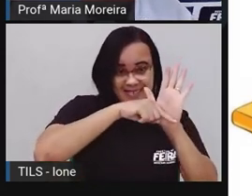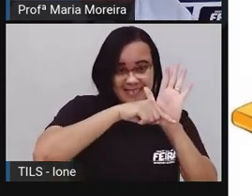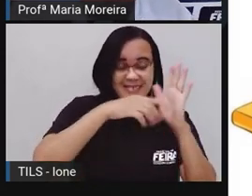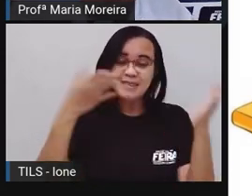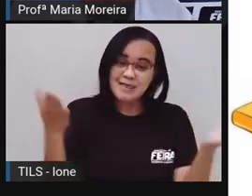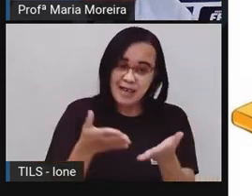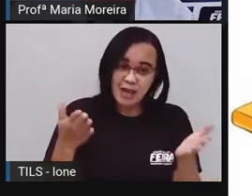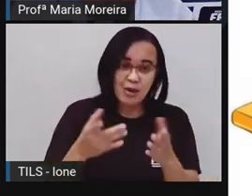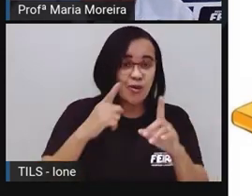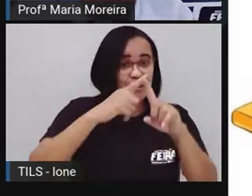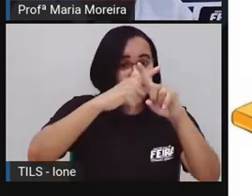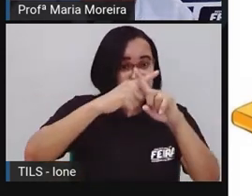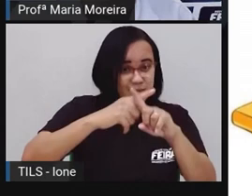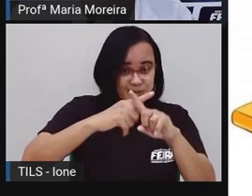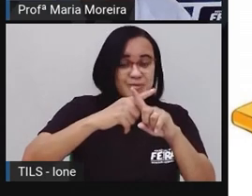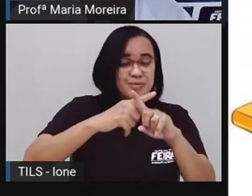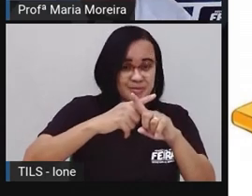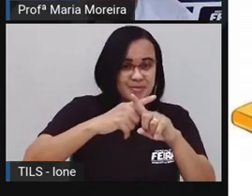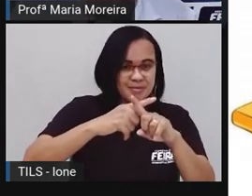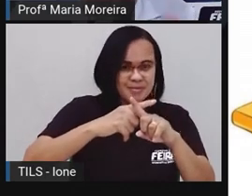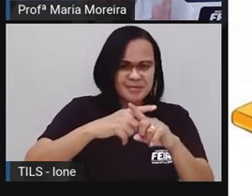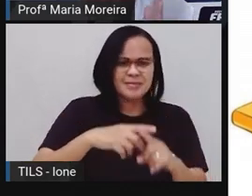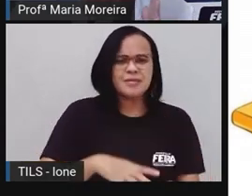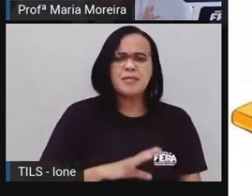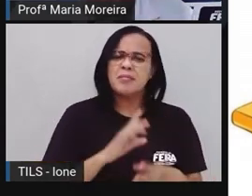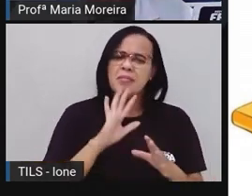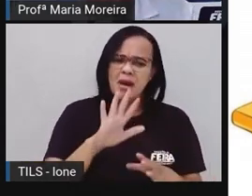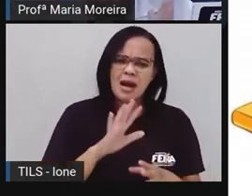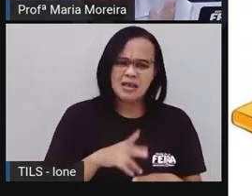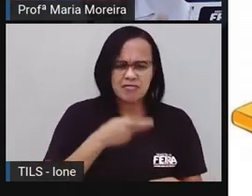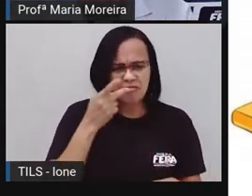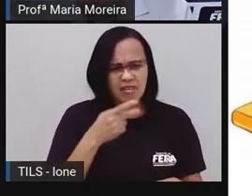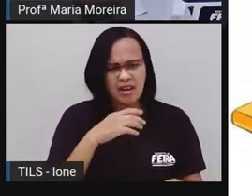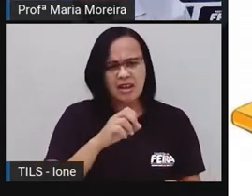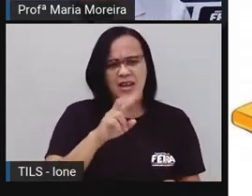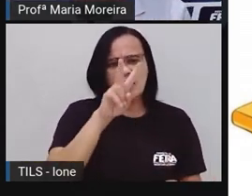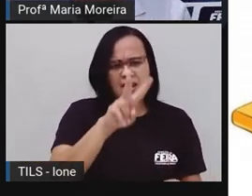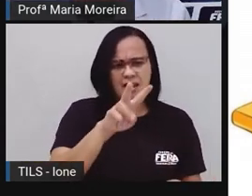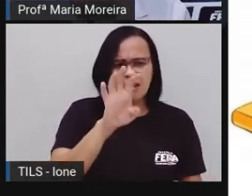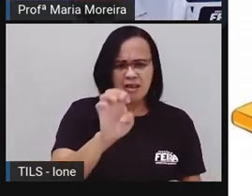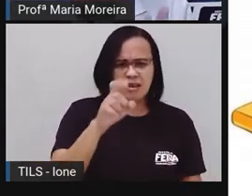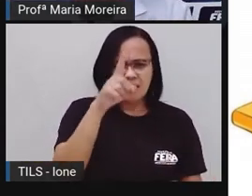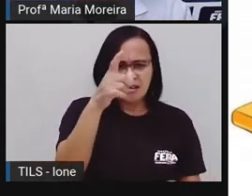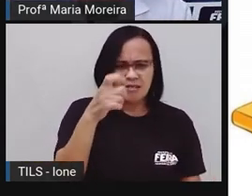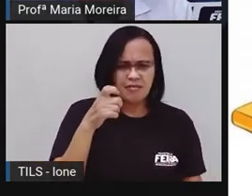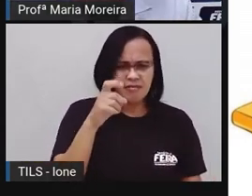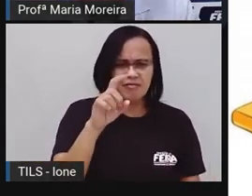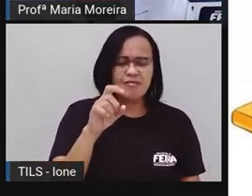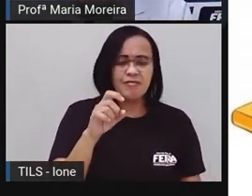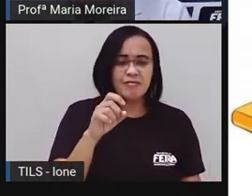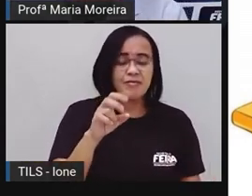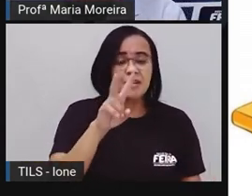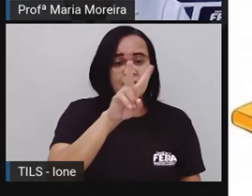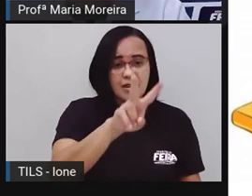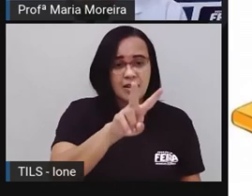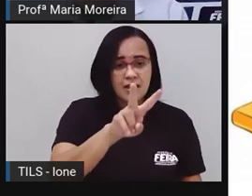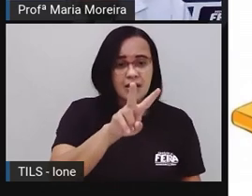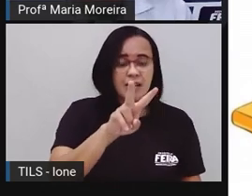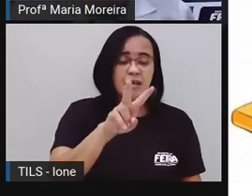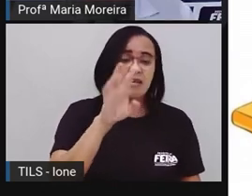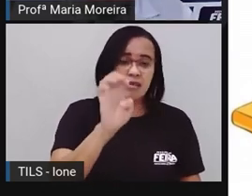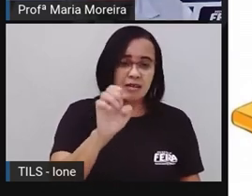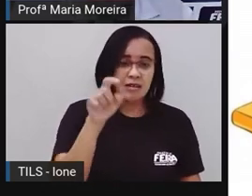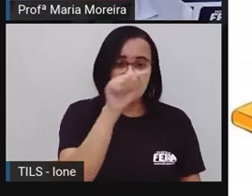vezes. Por que a gente chama de vezes? Olha, dez, quatro, vezes. Por isso que é vezes.